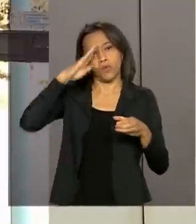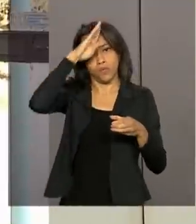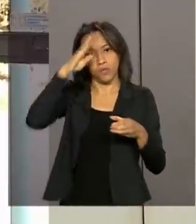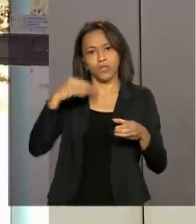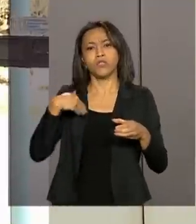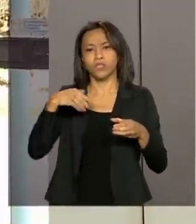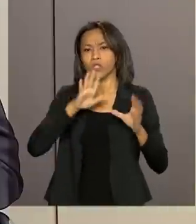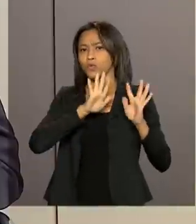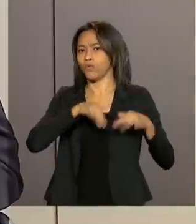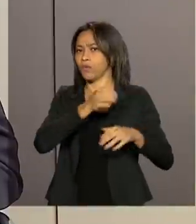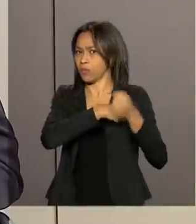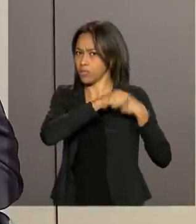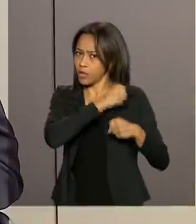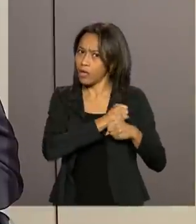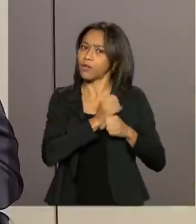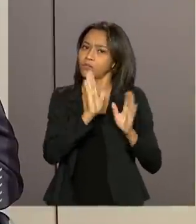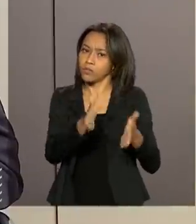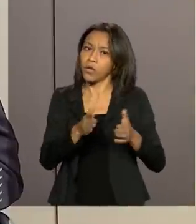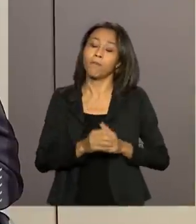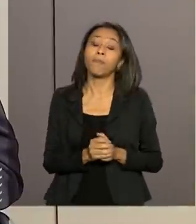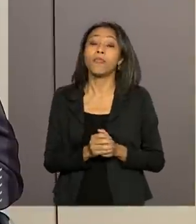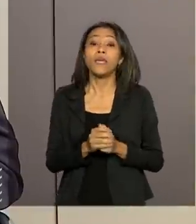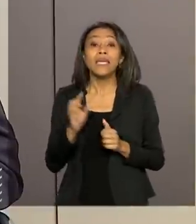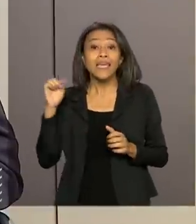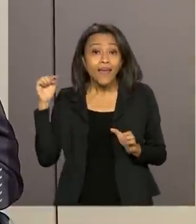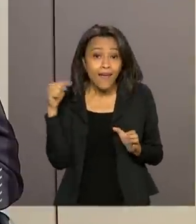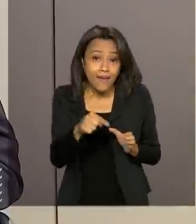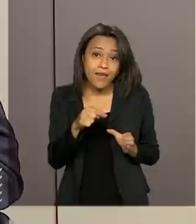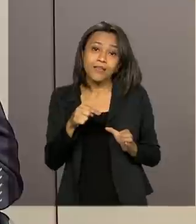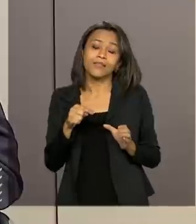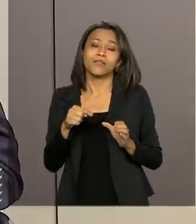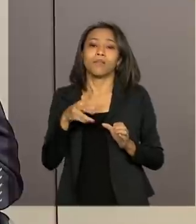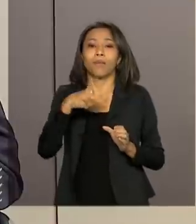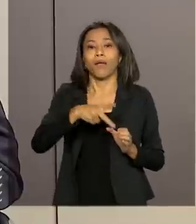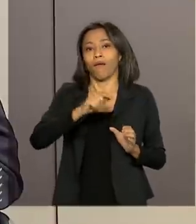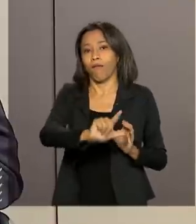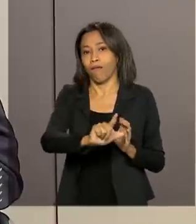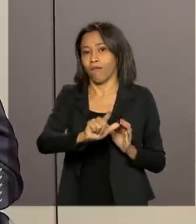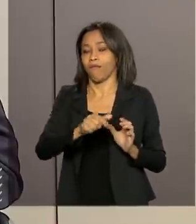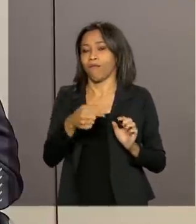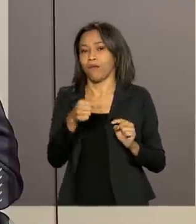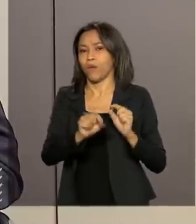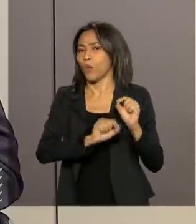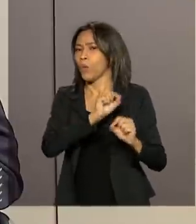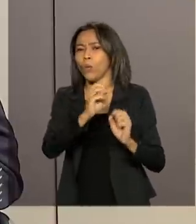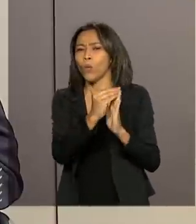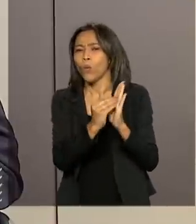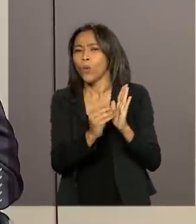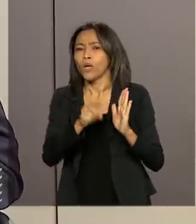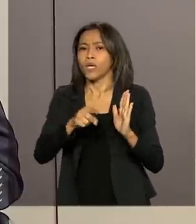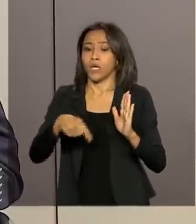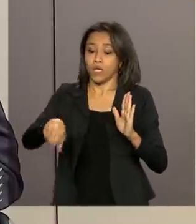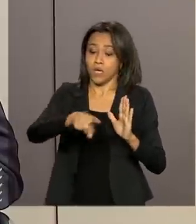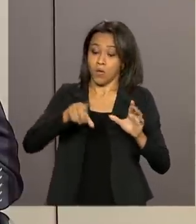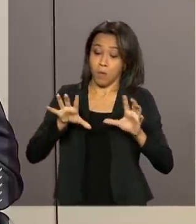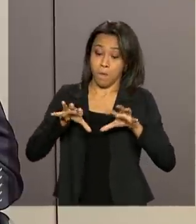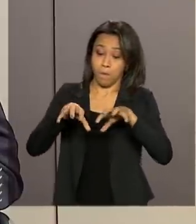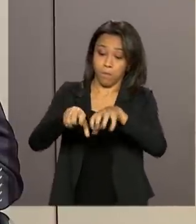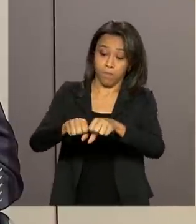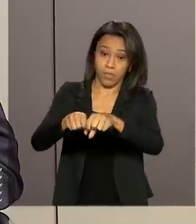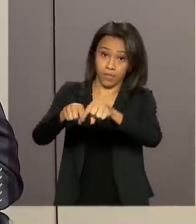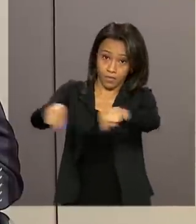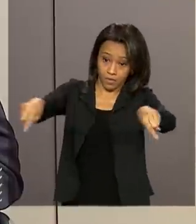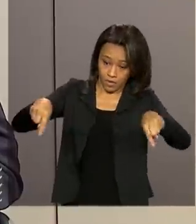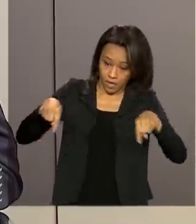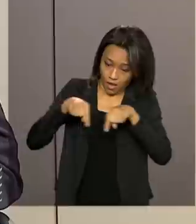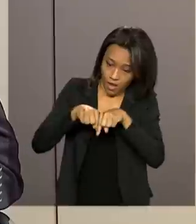final do ano passado. E esse PL prevê que propriedades rurais com até meia dúzia